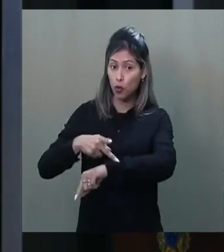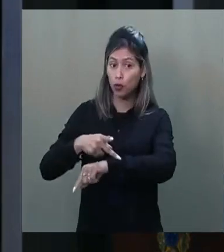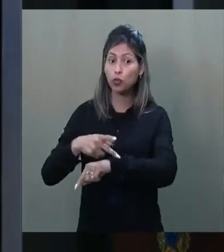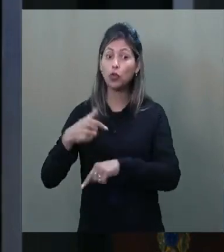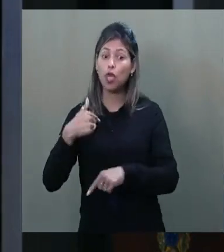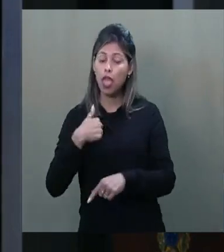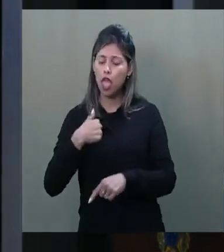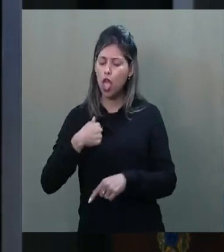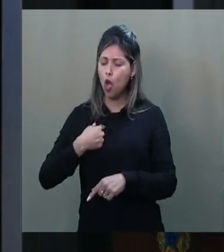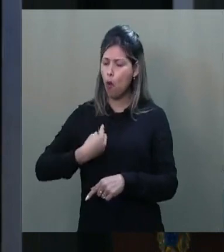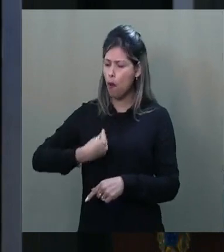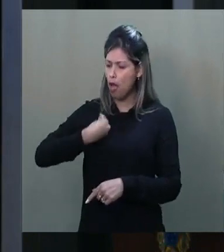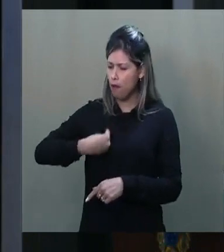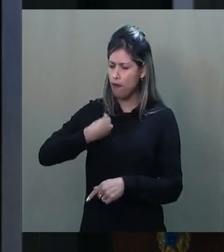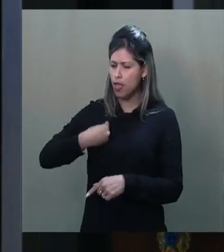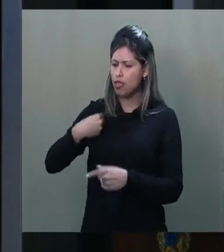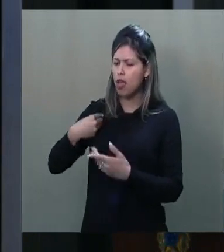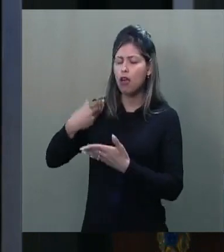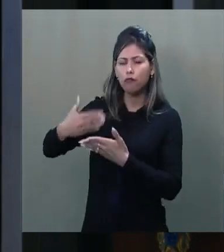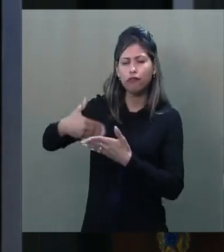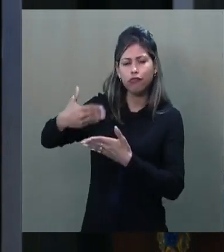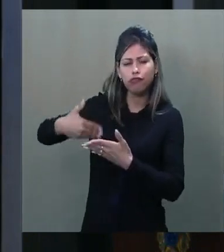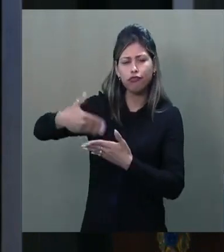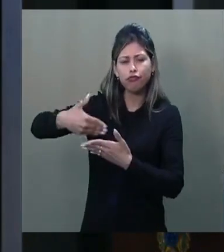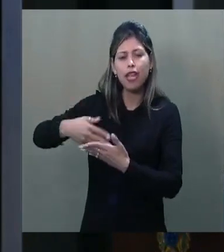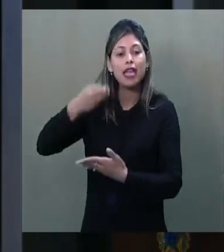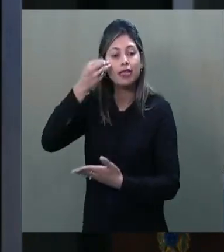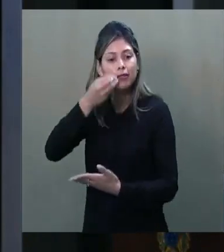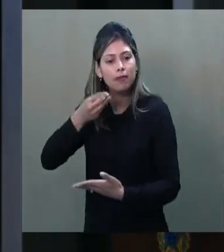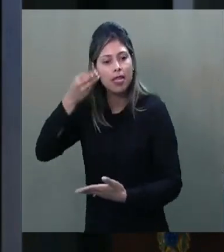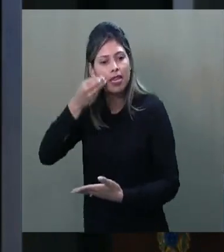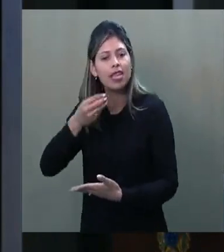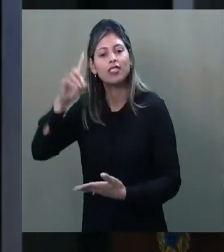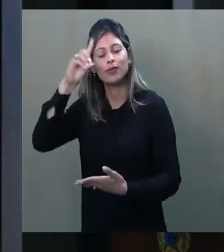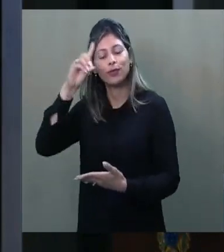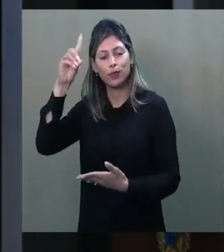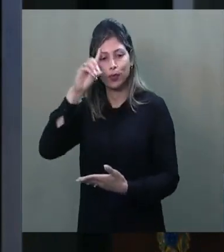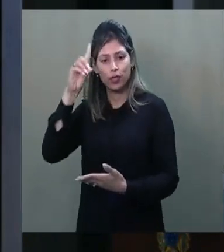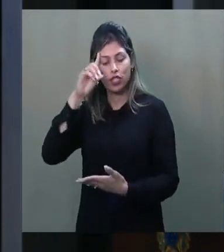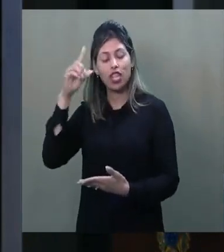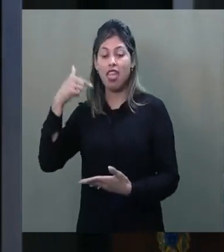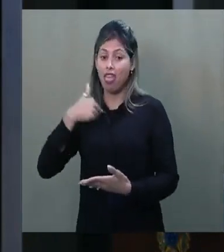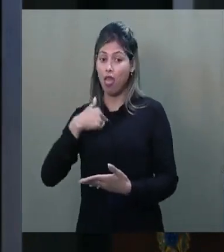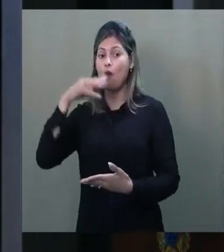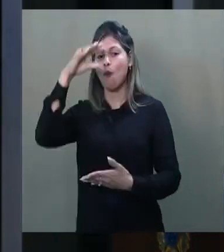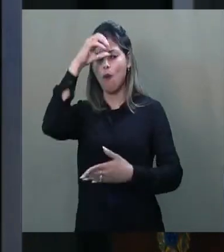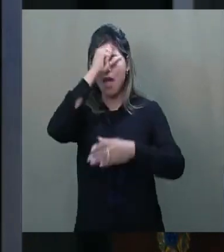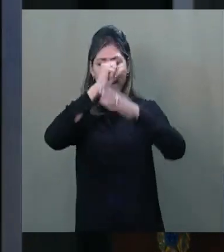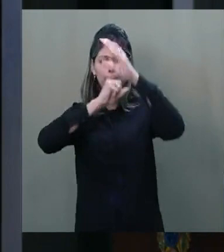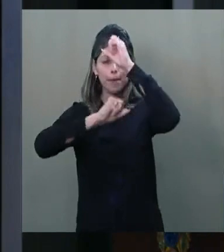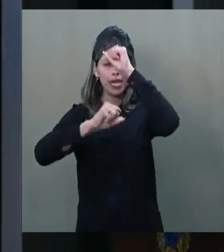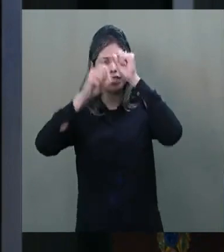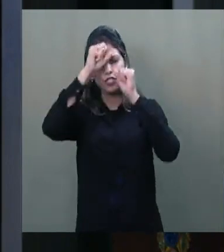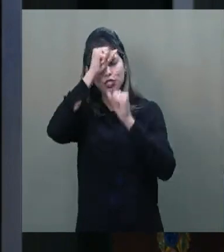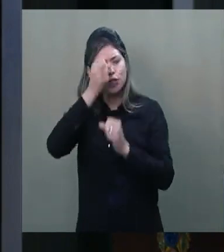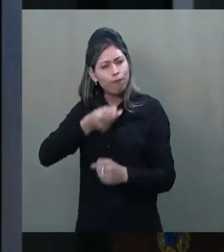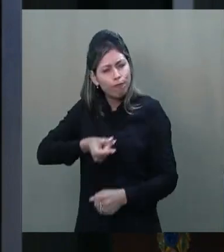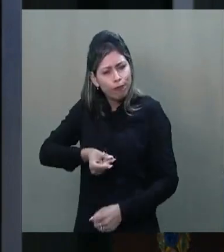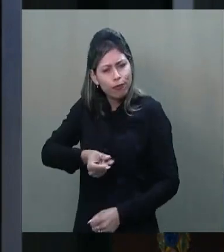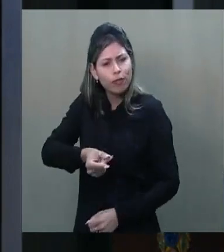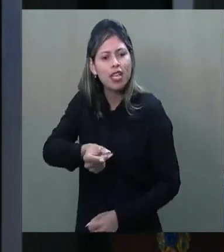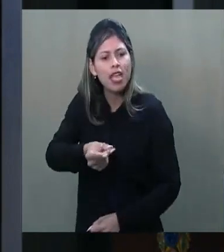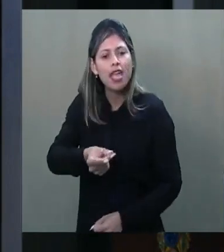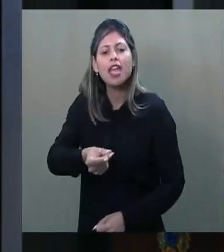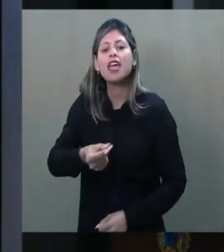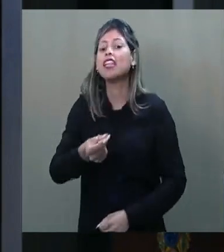advém da sua prática cotidiana. Aqui muito aprendi, muito aprendi, ao conviver com